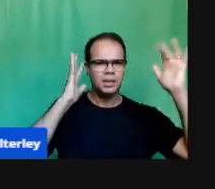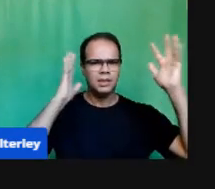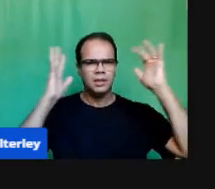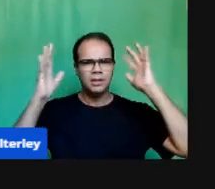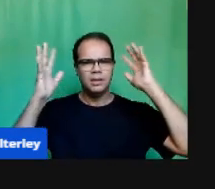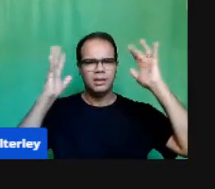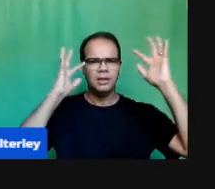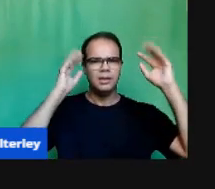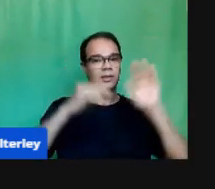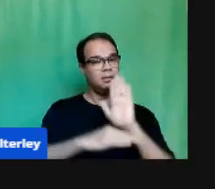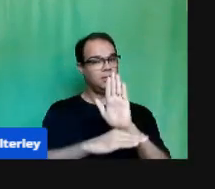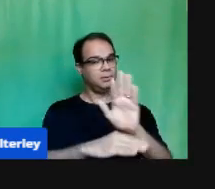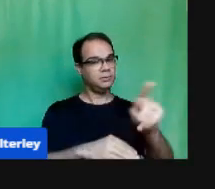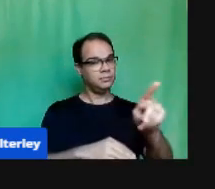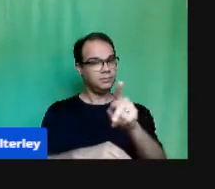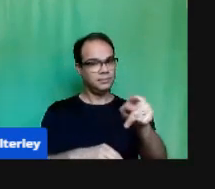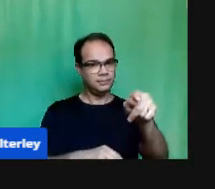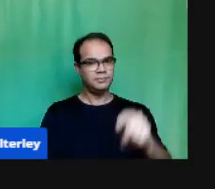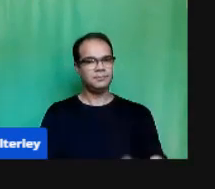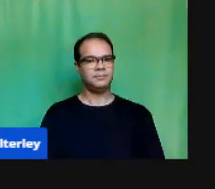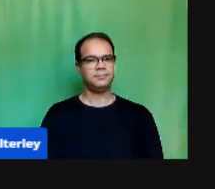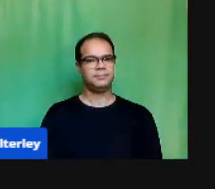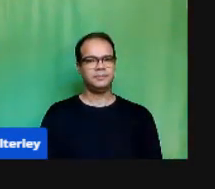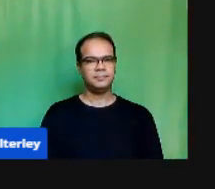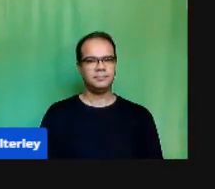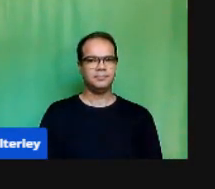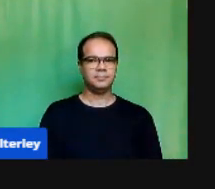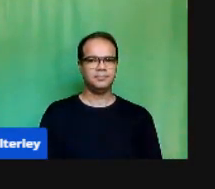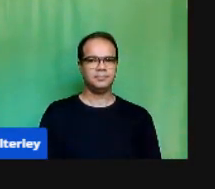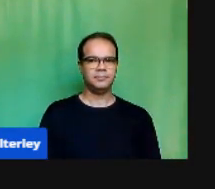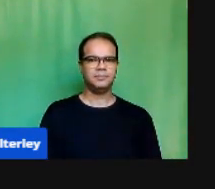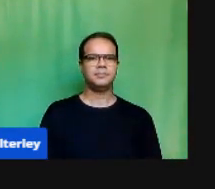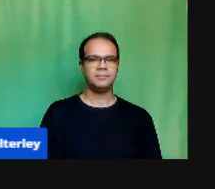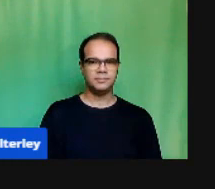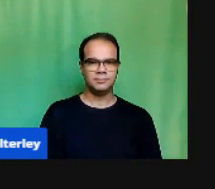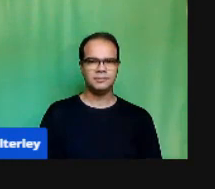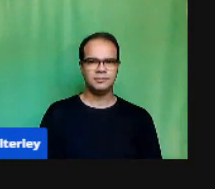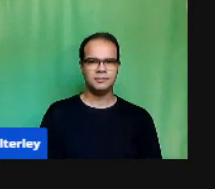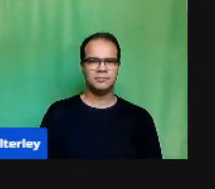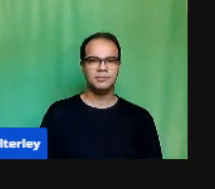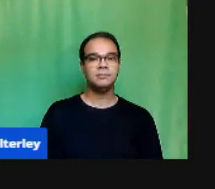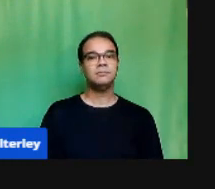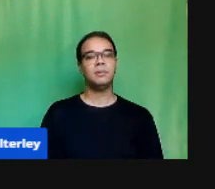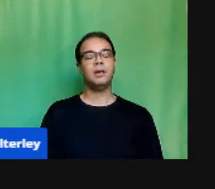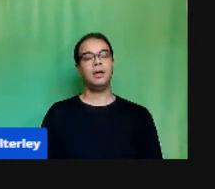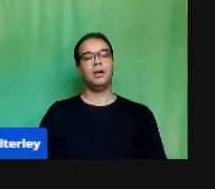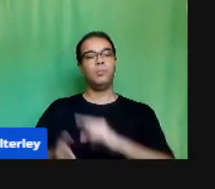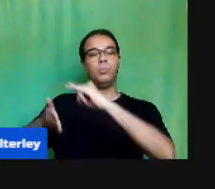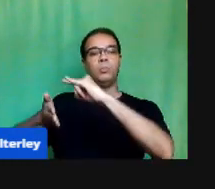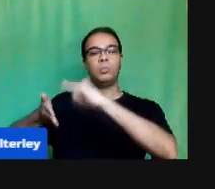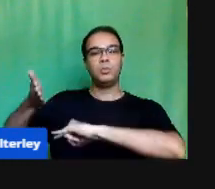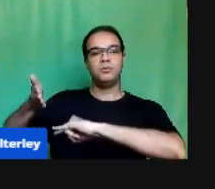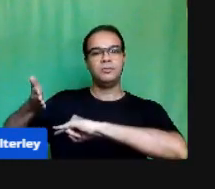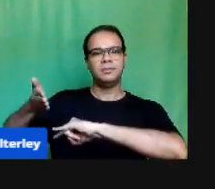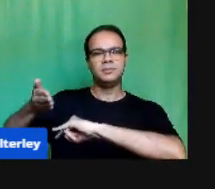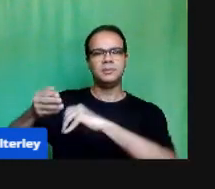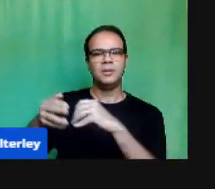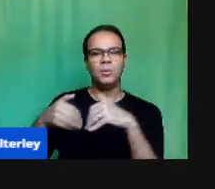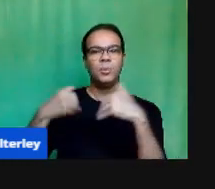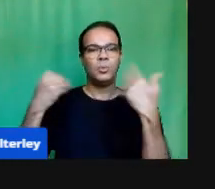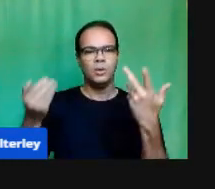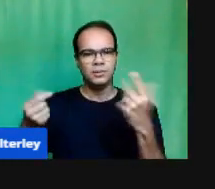Pode passar Professor Para o outro Slide E quais são Os tipos De